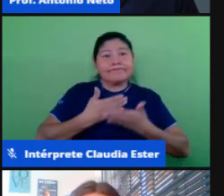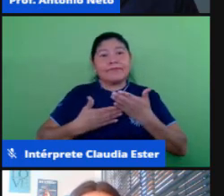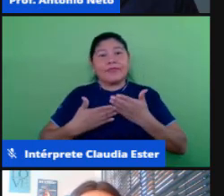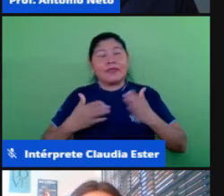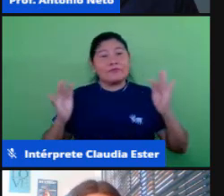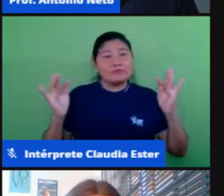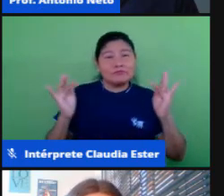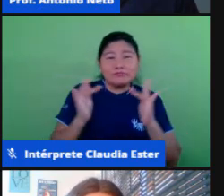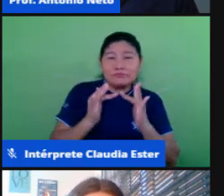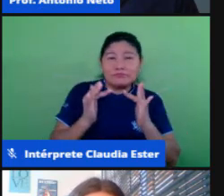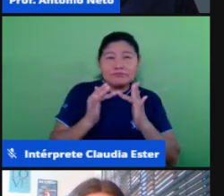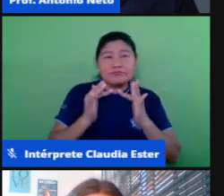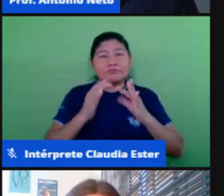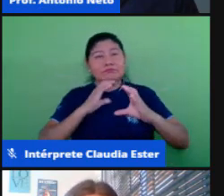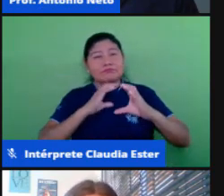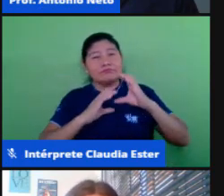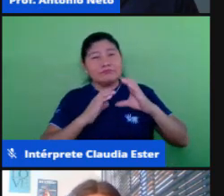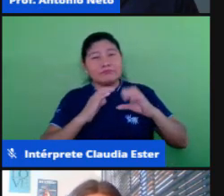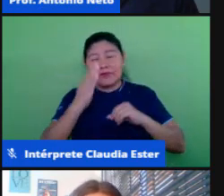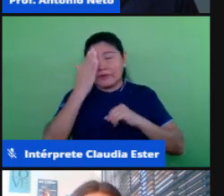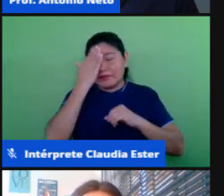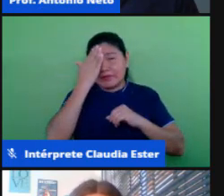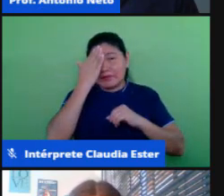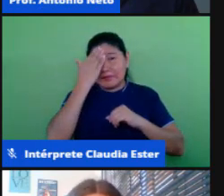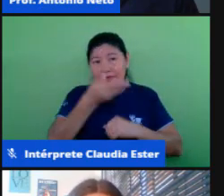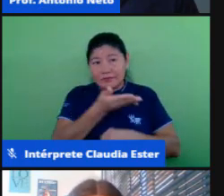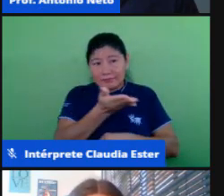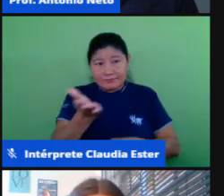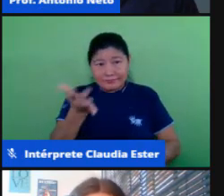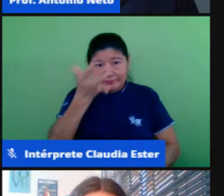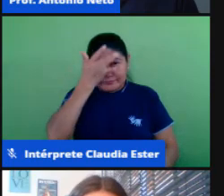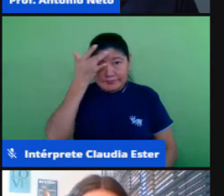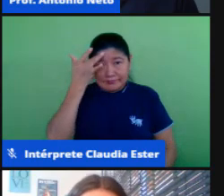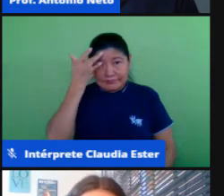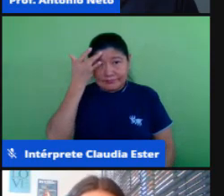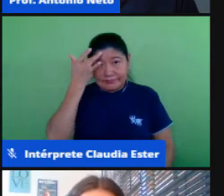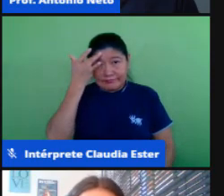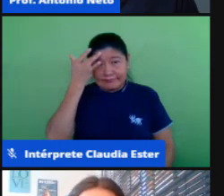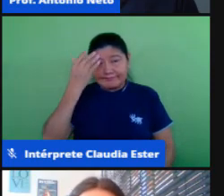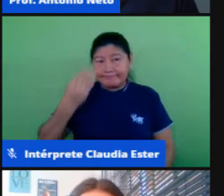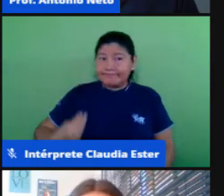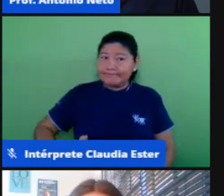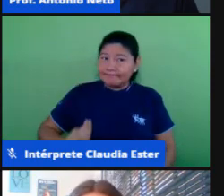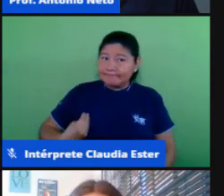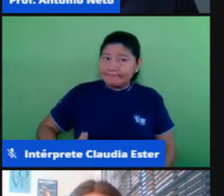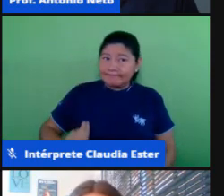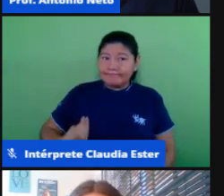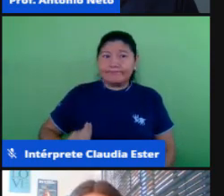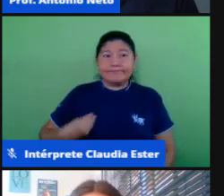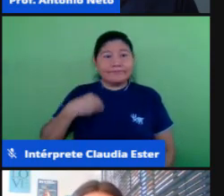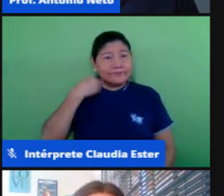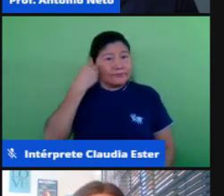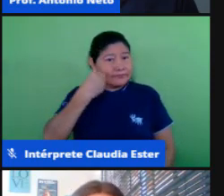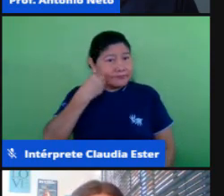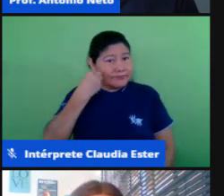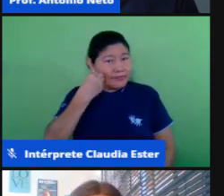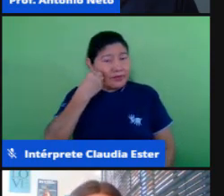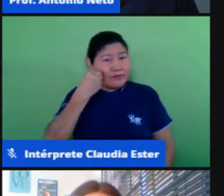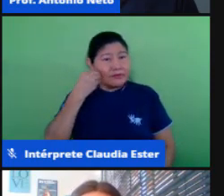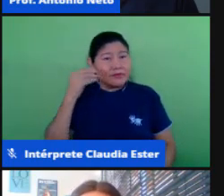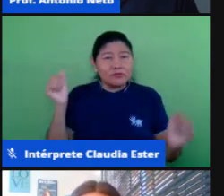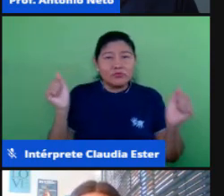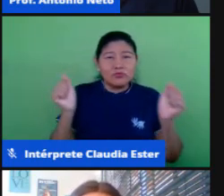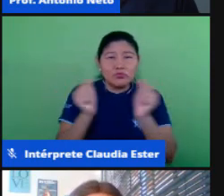quem conviveu com o Gil, sabe do que a gente está falando, né, e é com muito